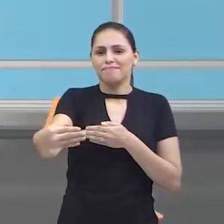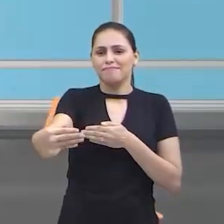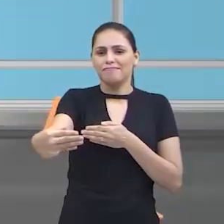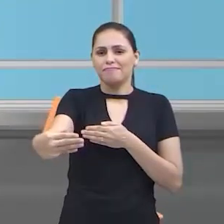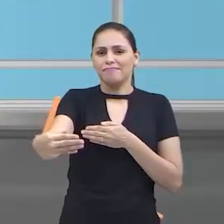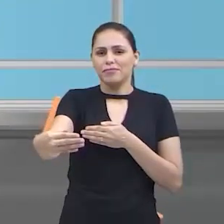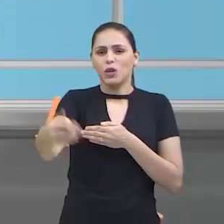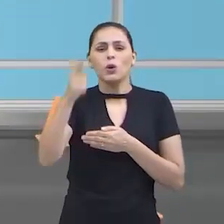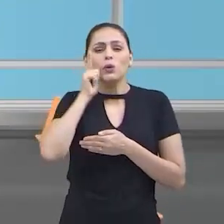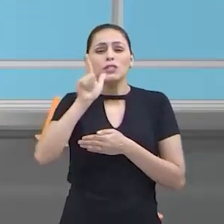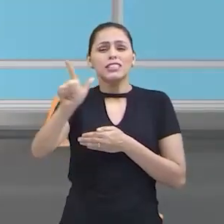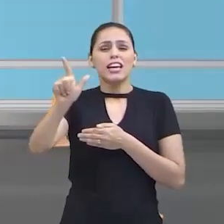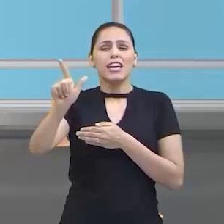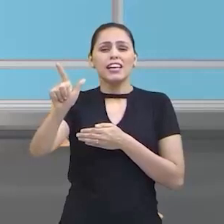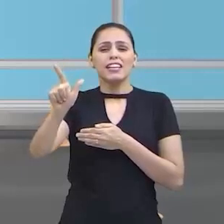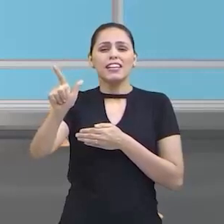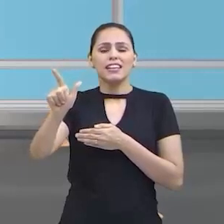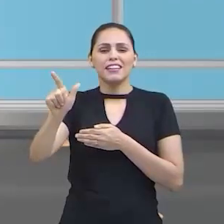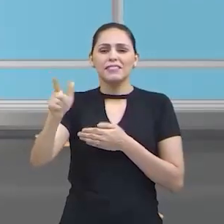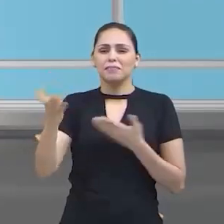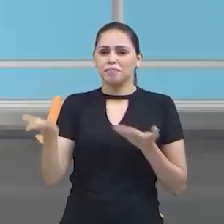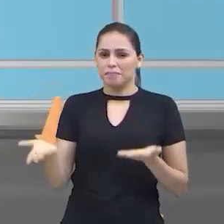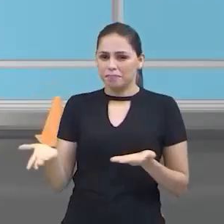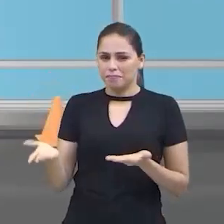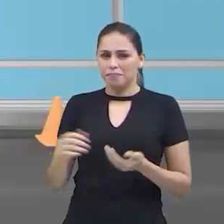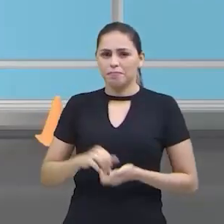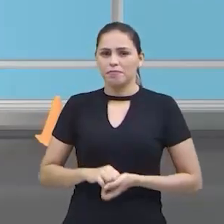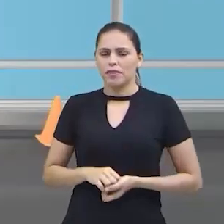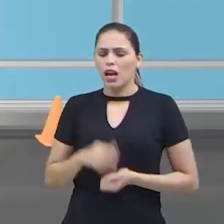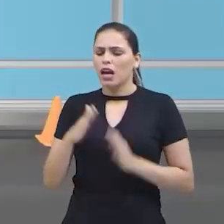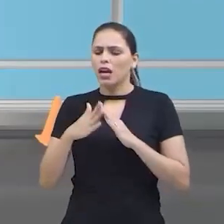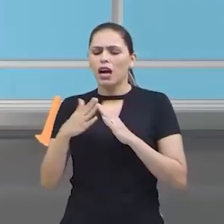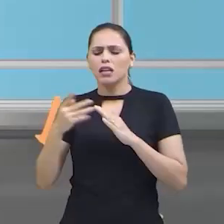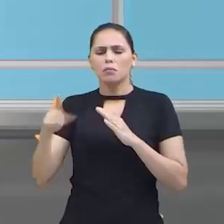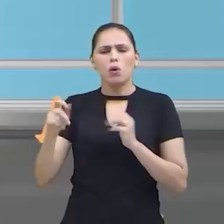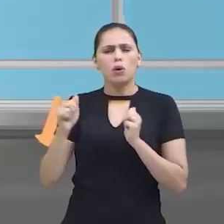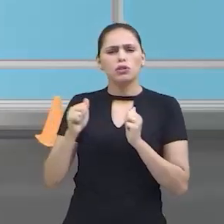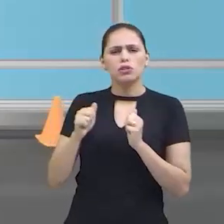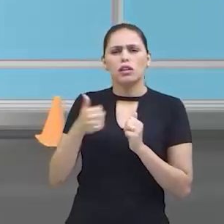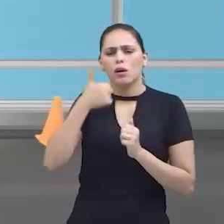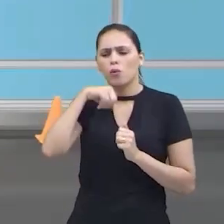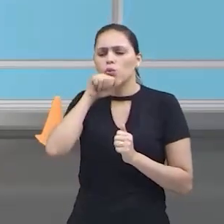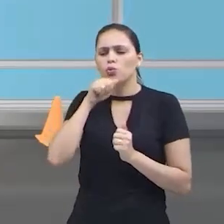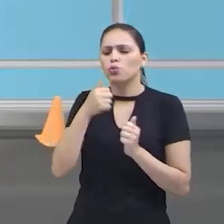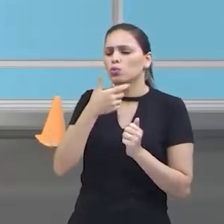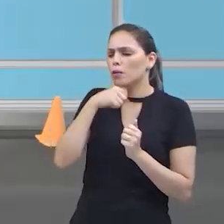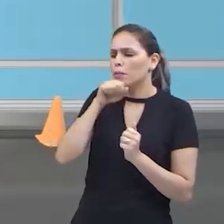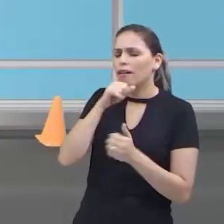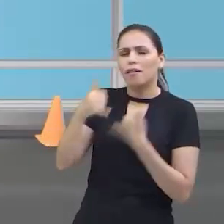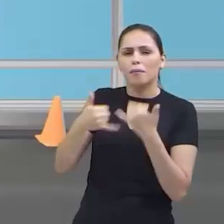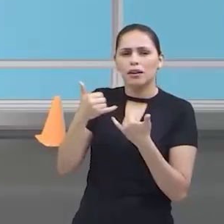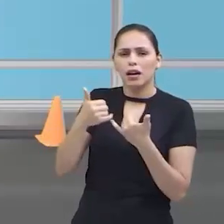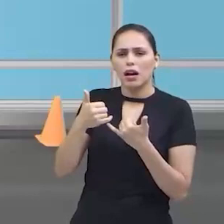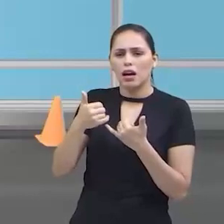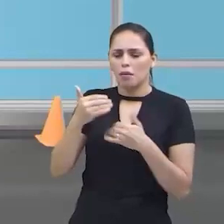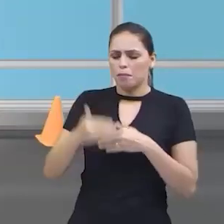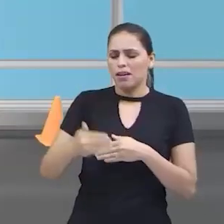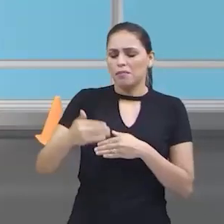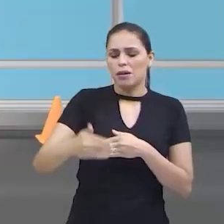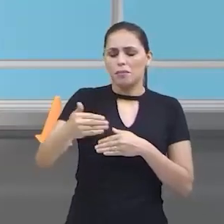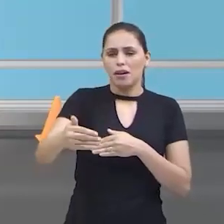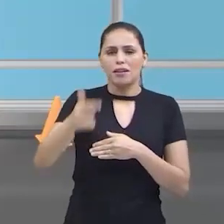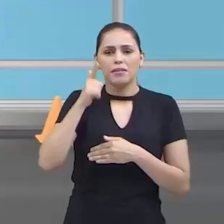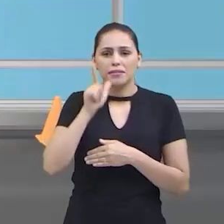E aqui o ponto máximo. Tá bom? Aí em casa você pode fazer com o papai e com a mamãe a pontuação que você quiser. Então, segura o